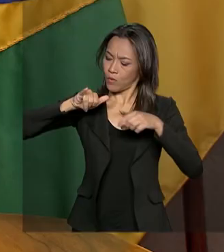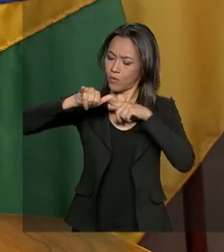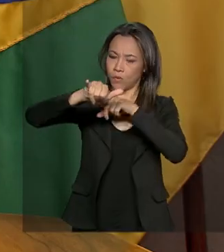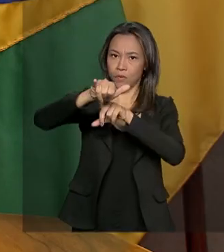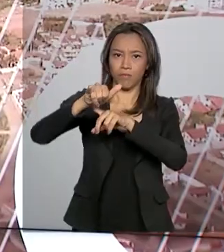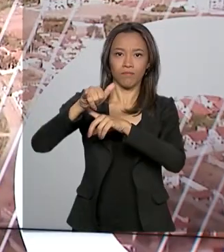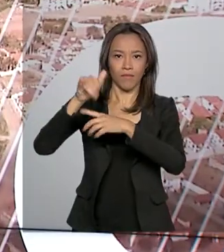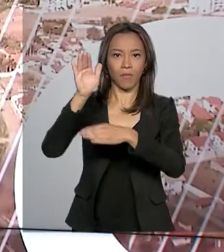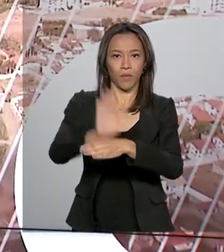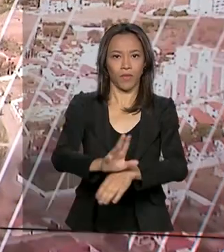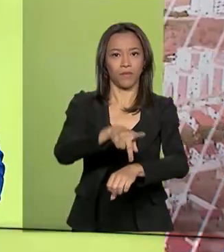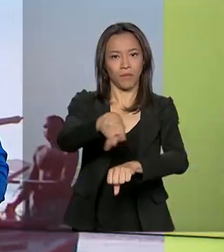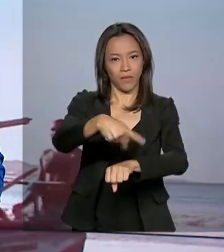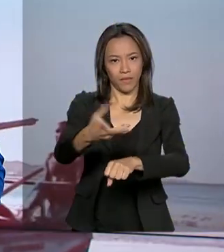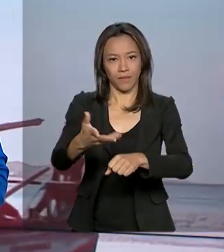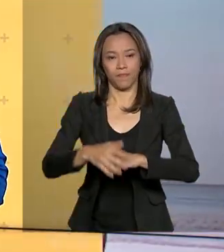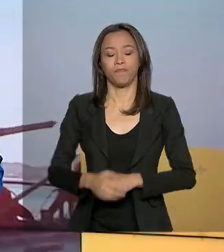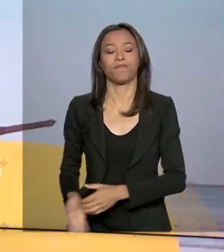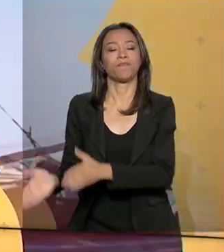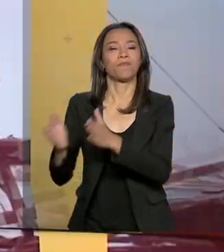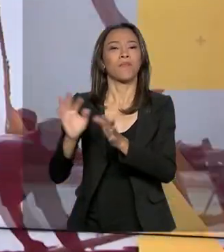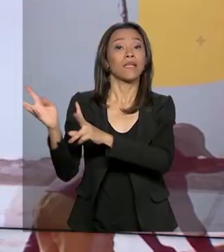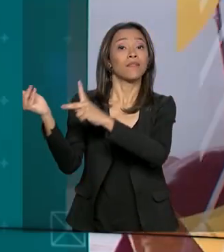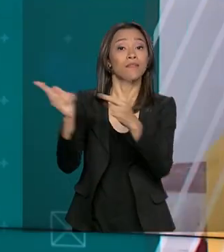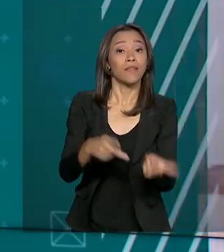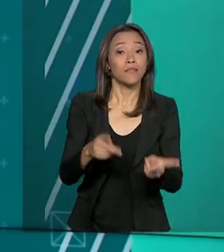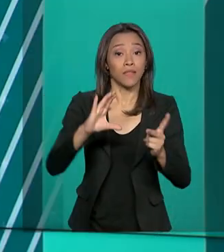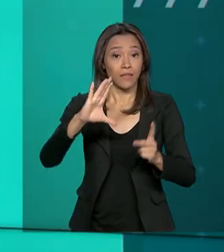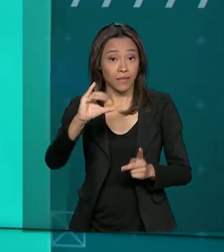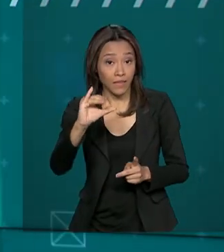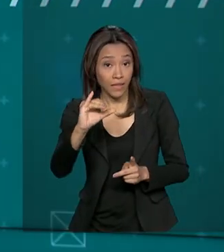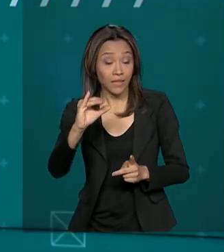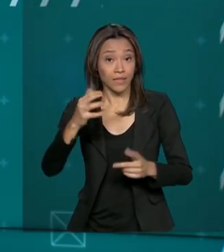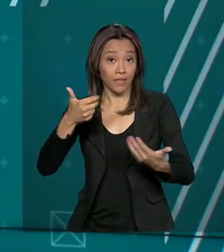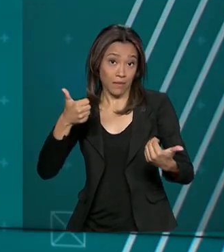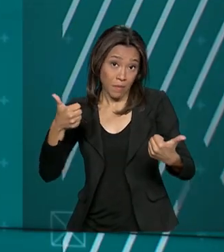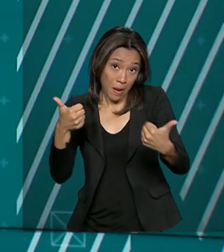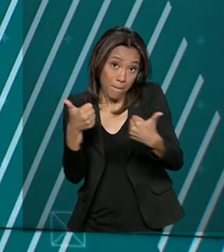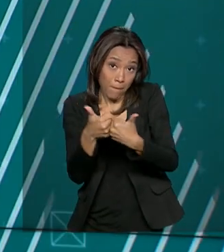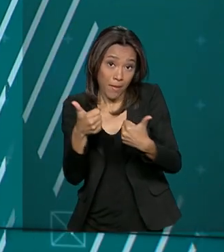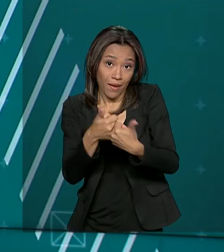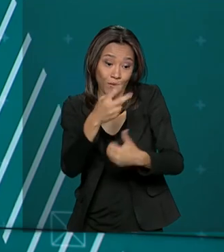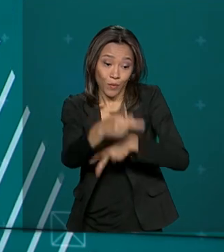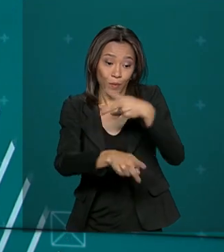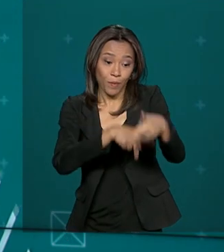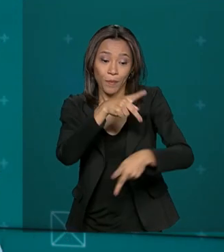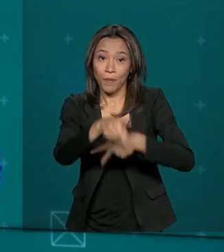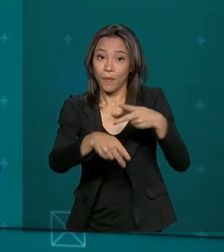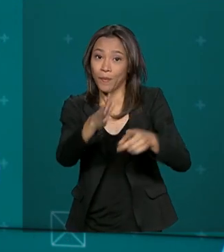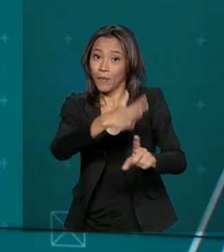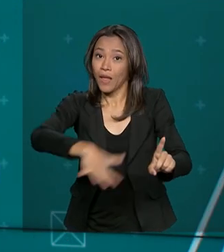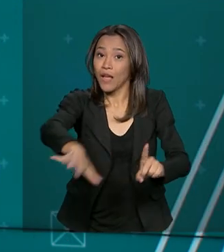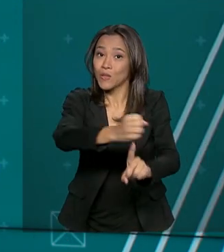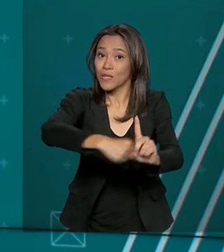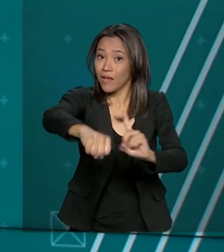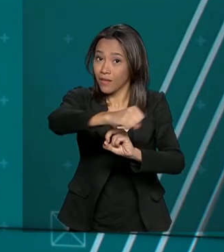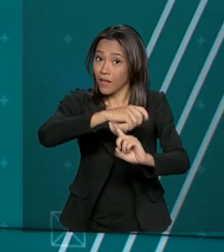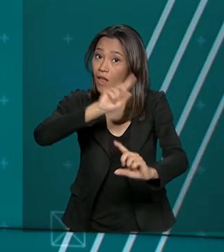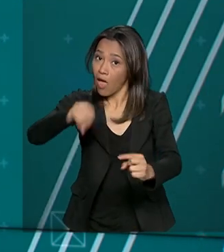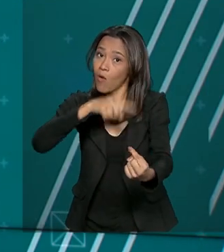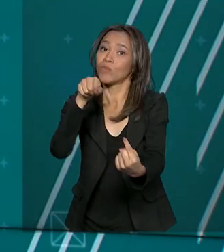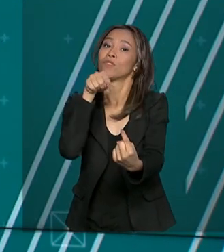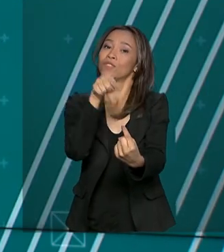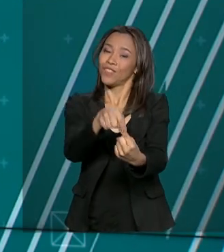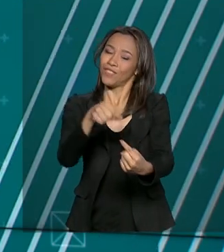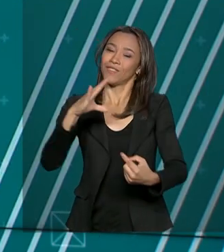ao país. Trazer a ciência para perto da população brasileira. Esse é o objetivo do programa